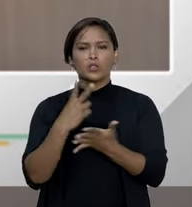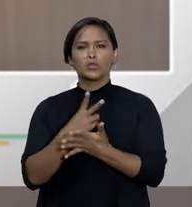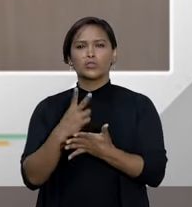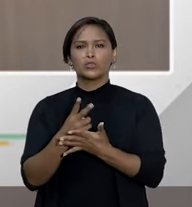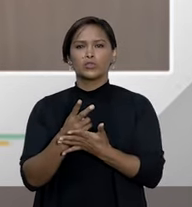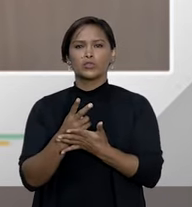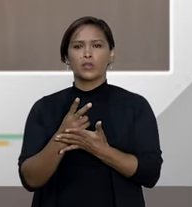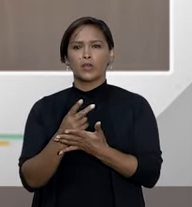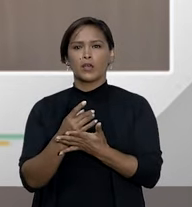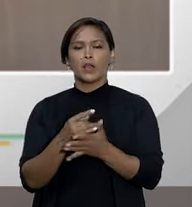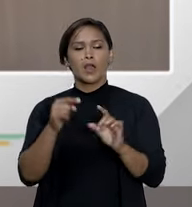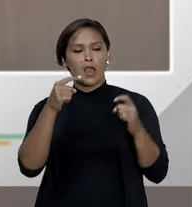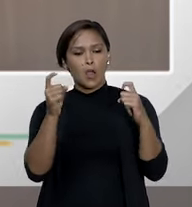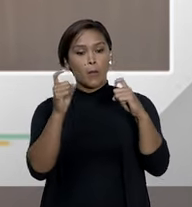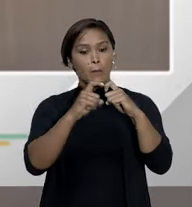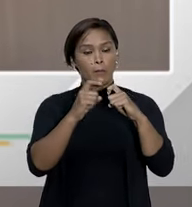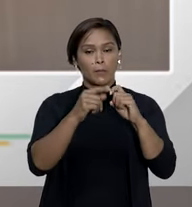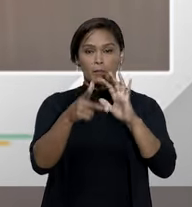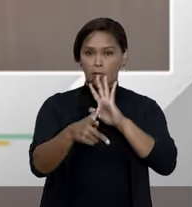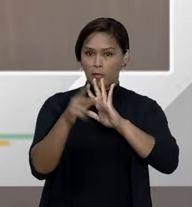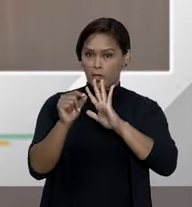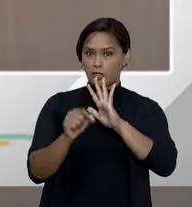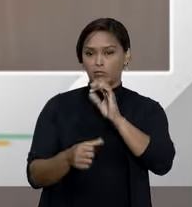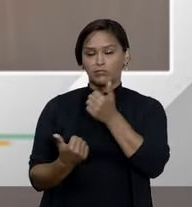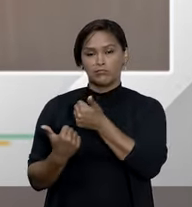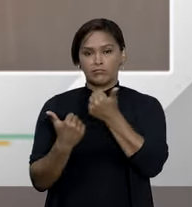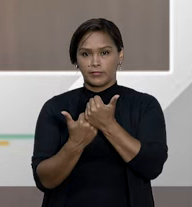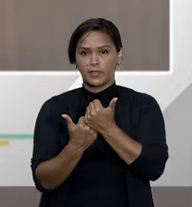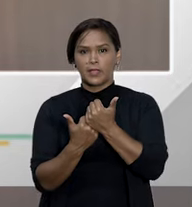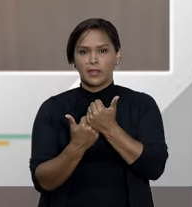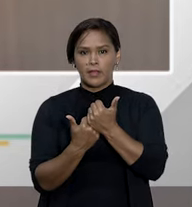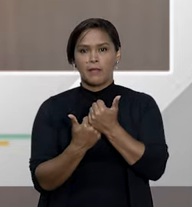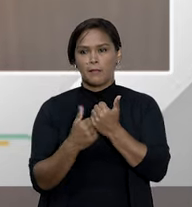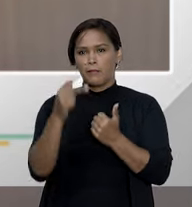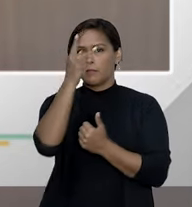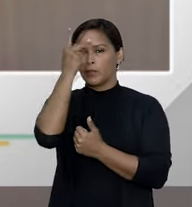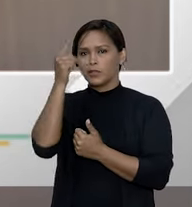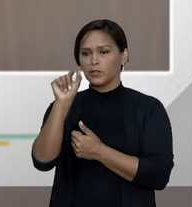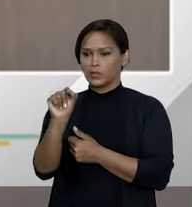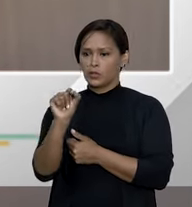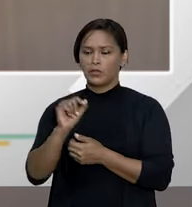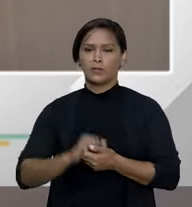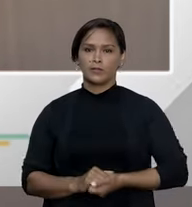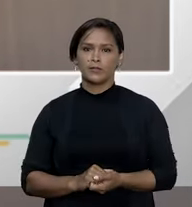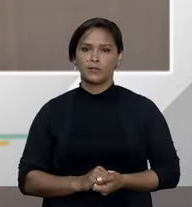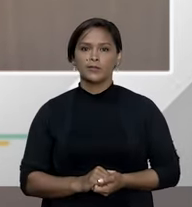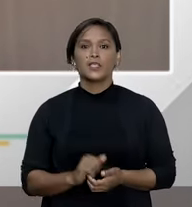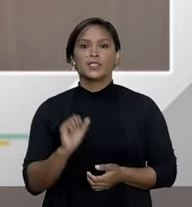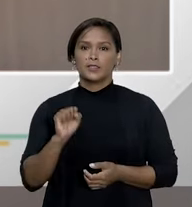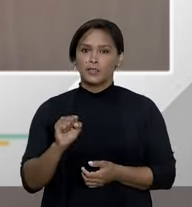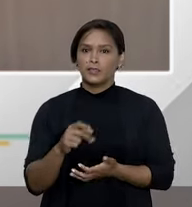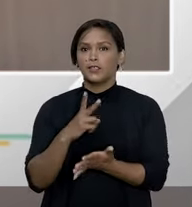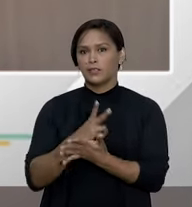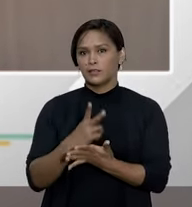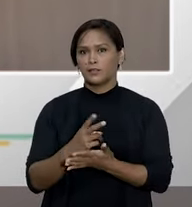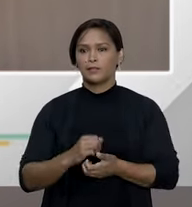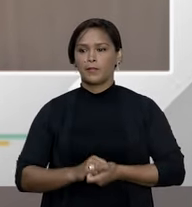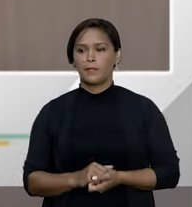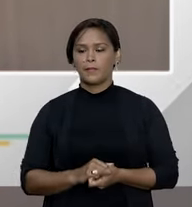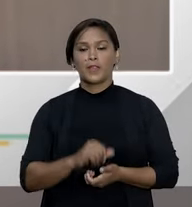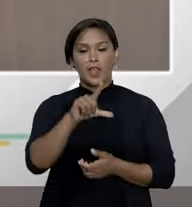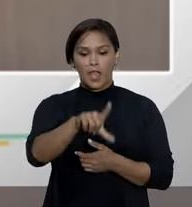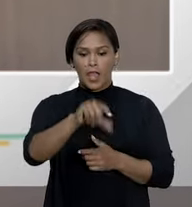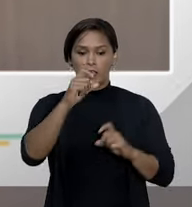sempre a indicação do médico que assiste ao beneficiário. Isso, a